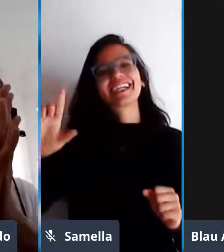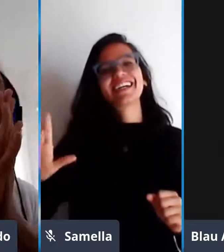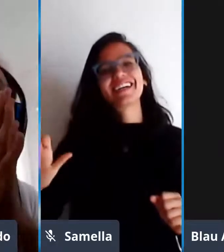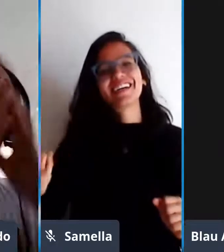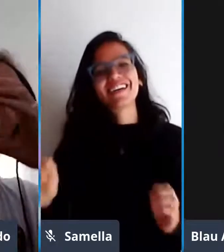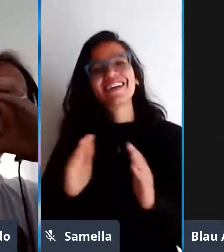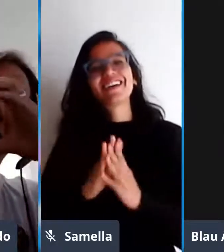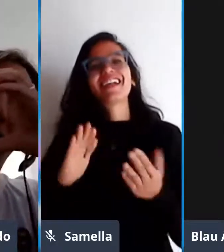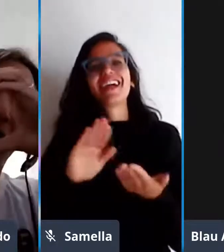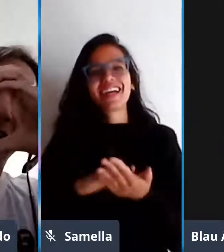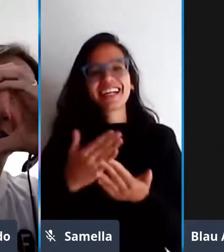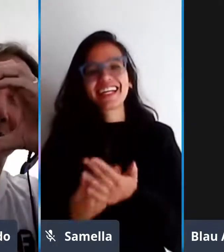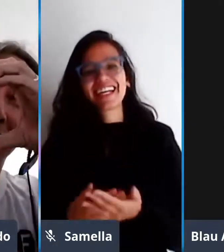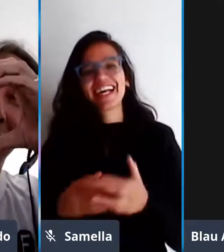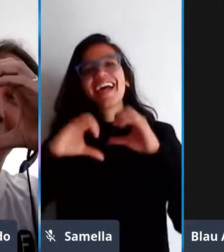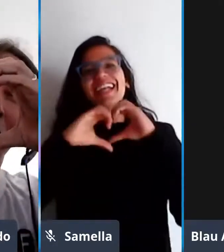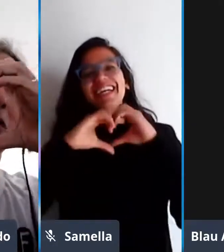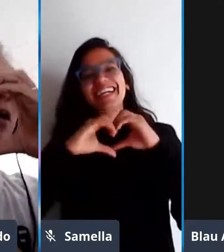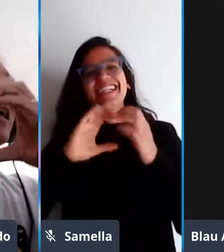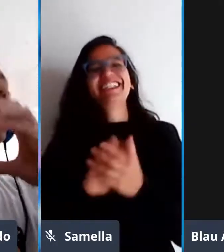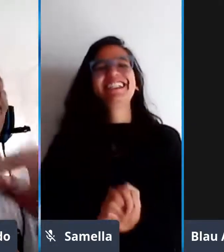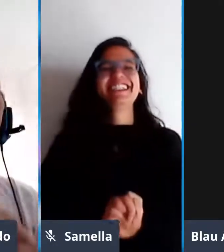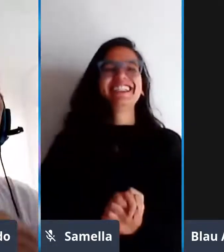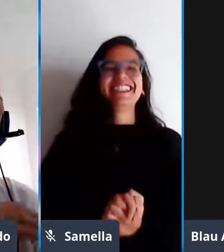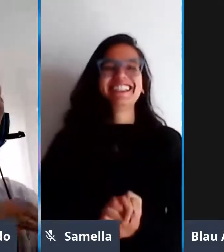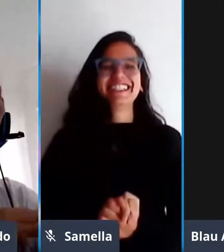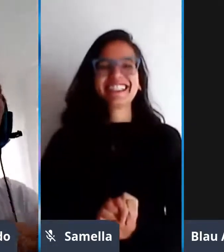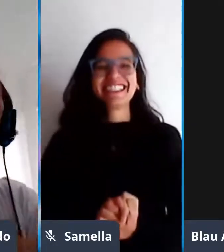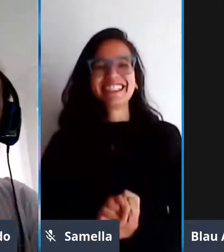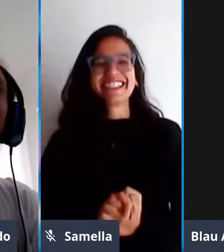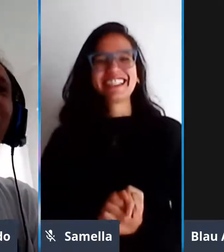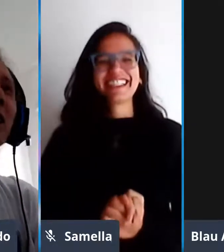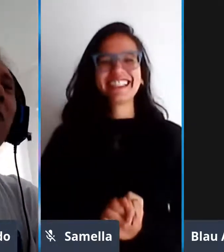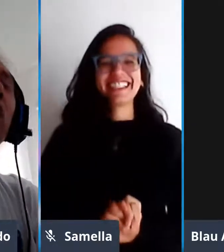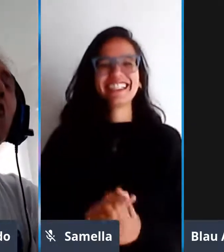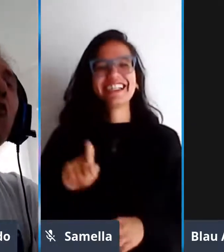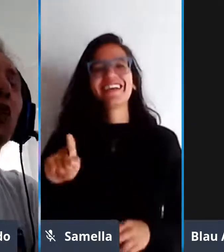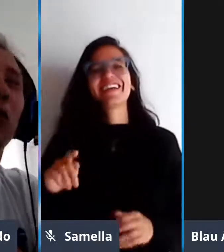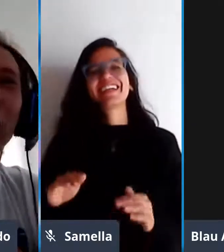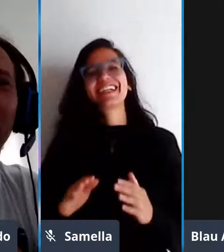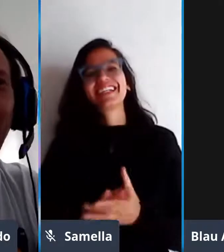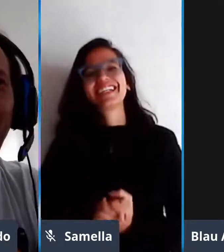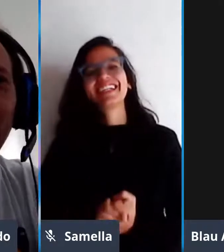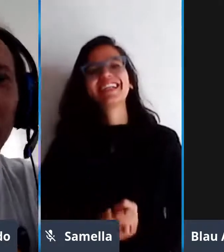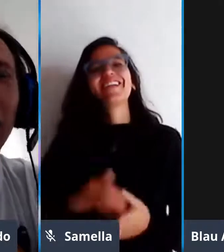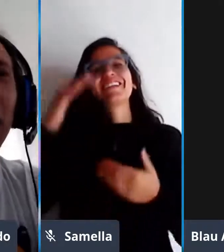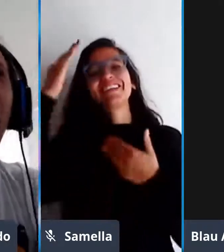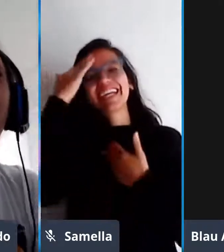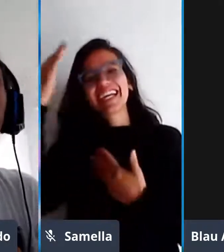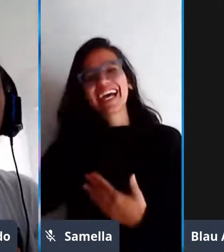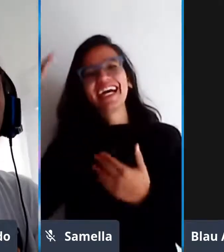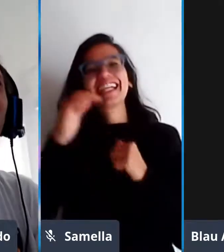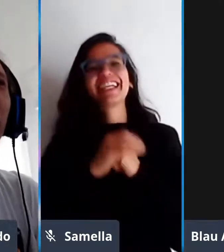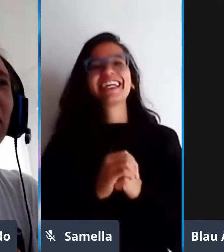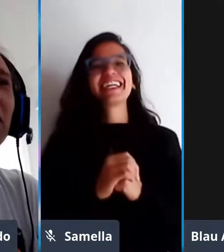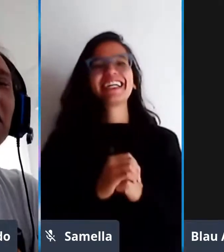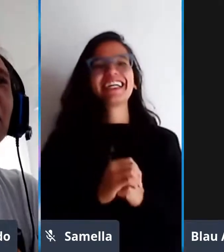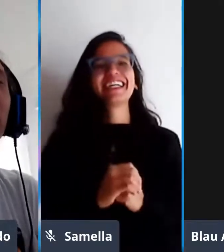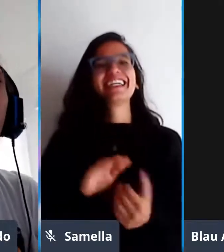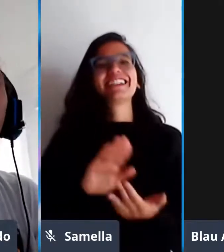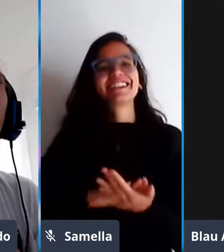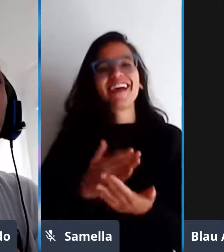valeu pela academia dessa manhã né que você foi fantástica muito obrigado aos